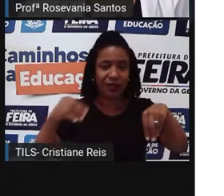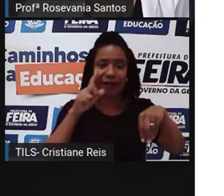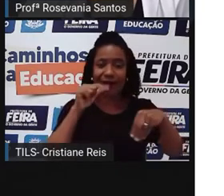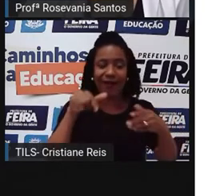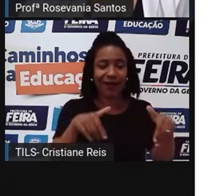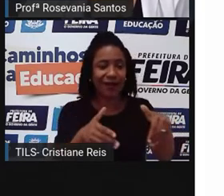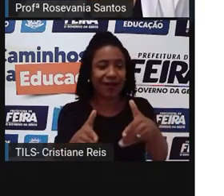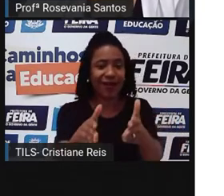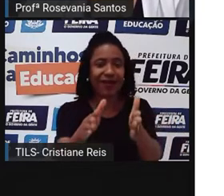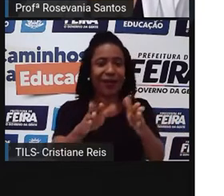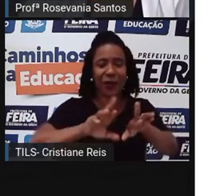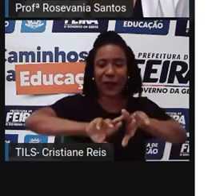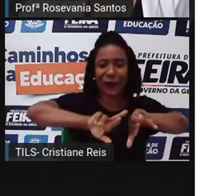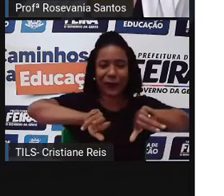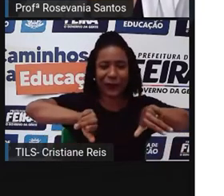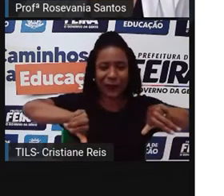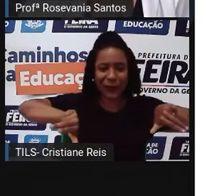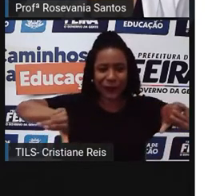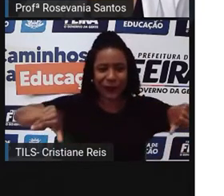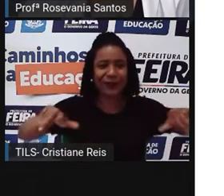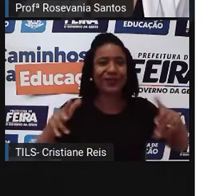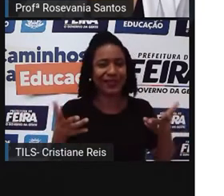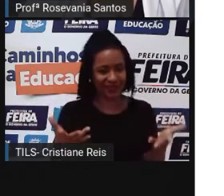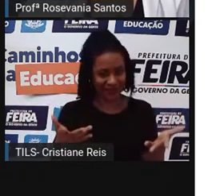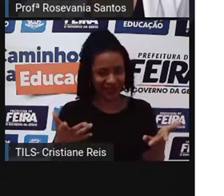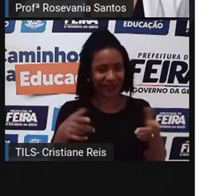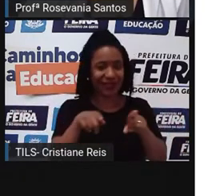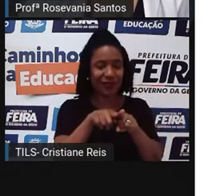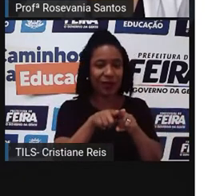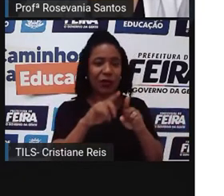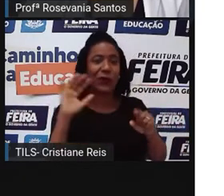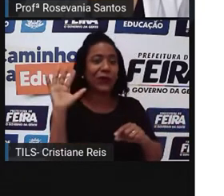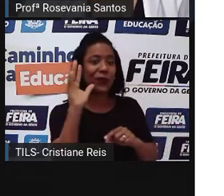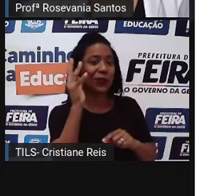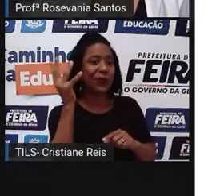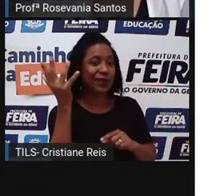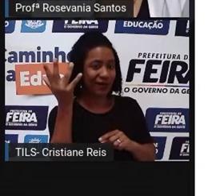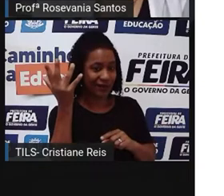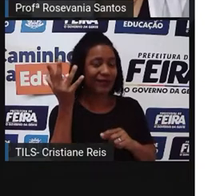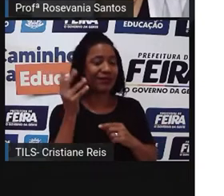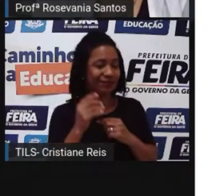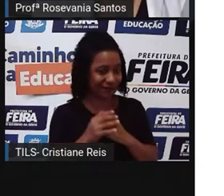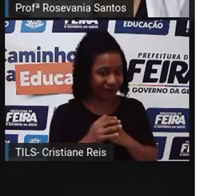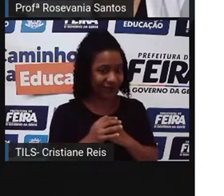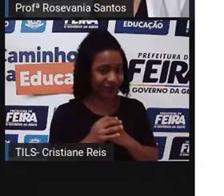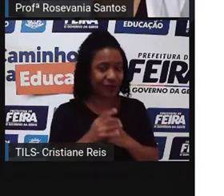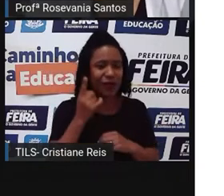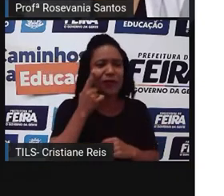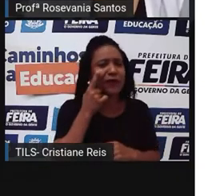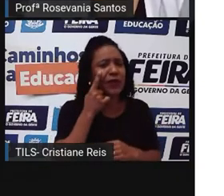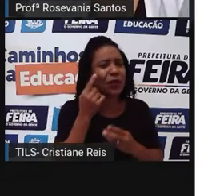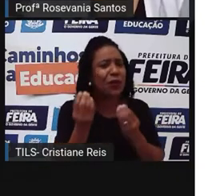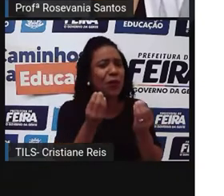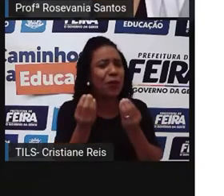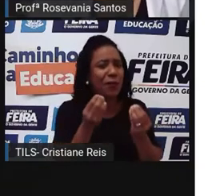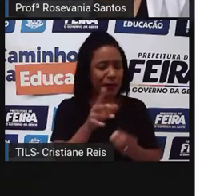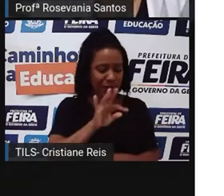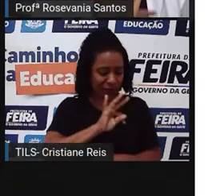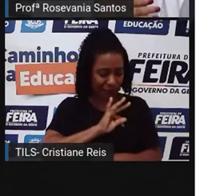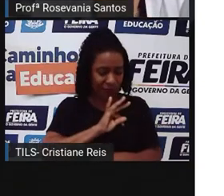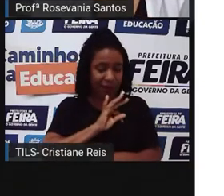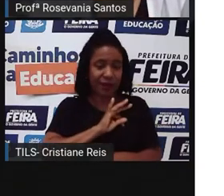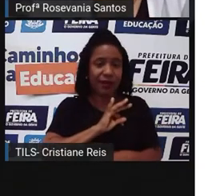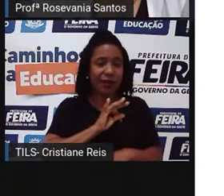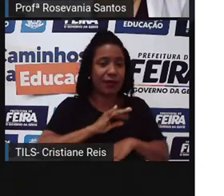da biodiversidade, do clima, radiação e topografia. Ou seja, a técnica que eu vou empregar para uma agricultura